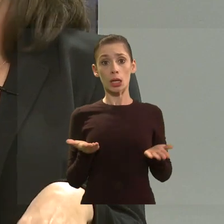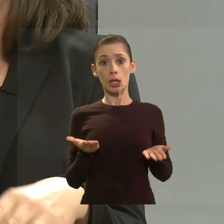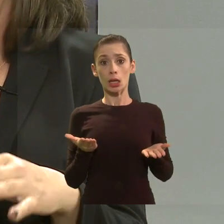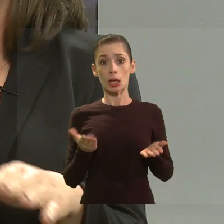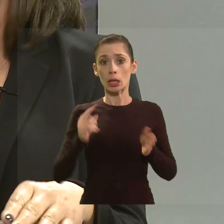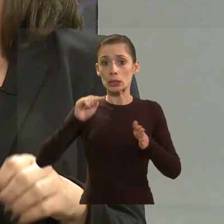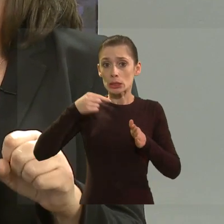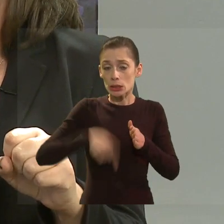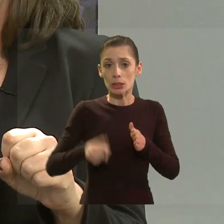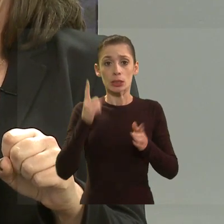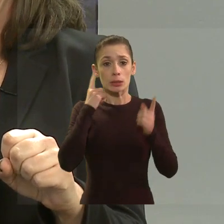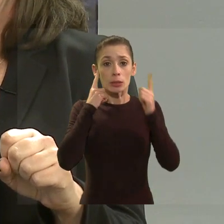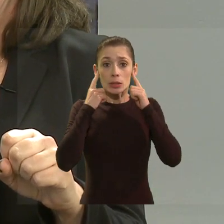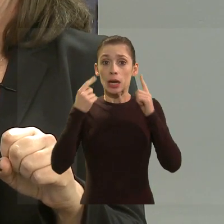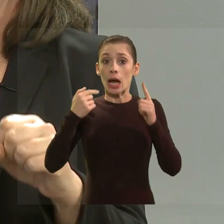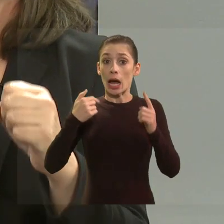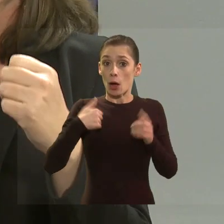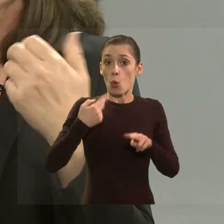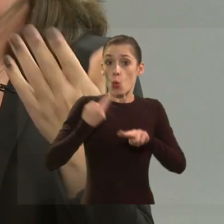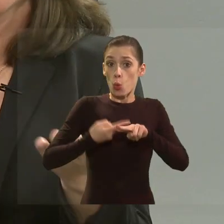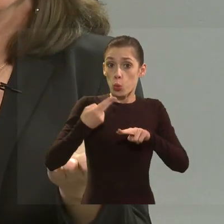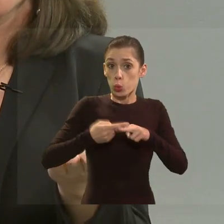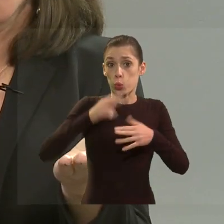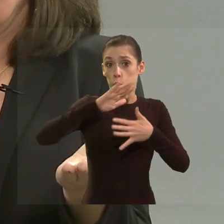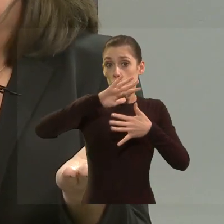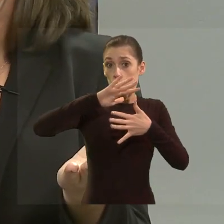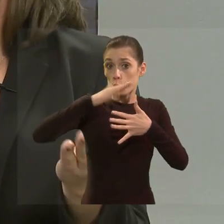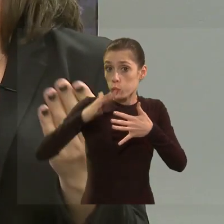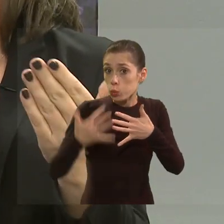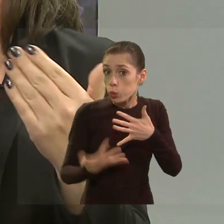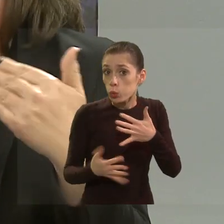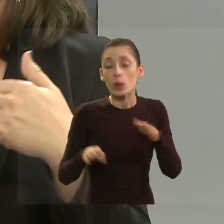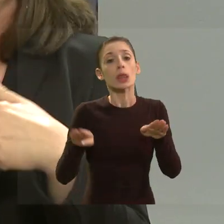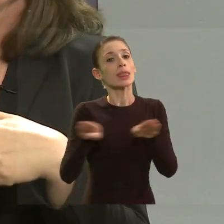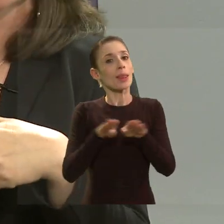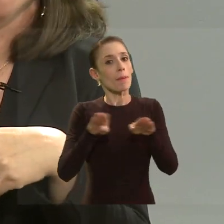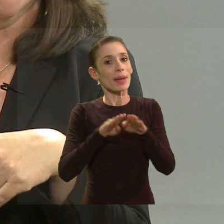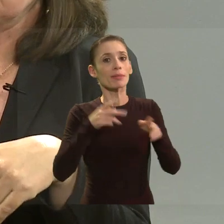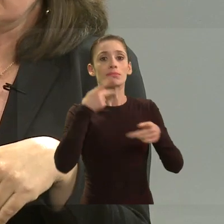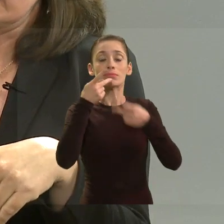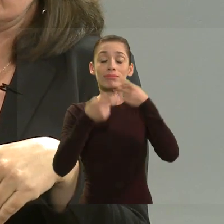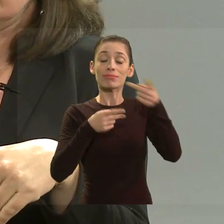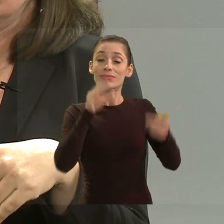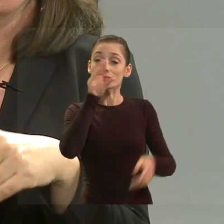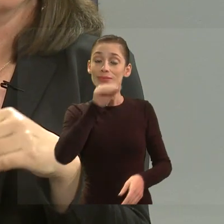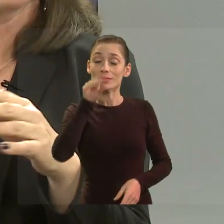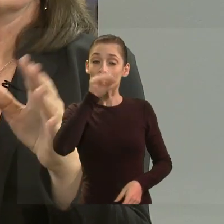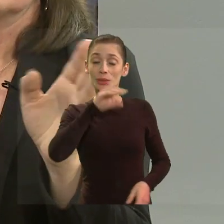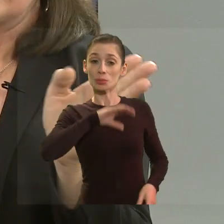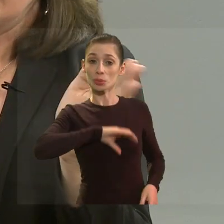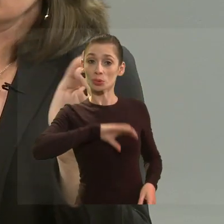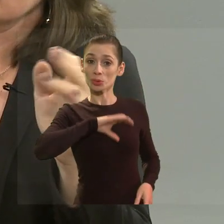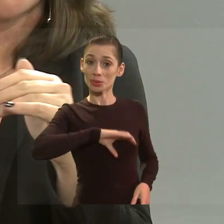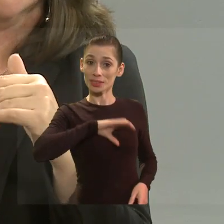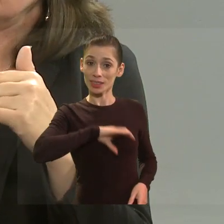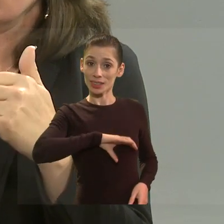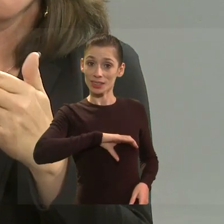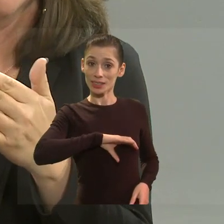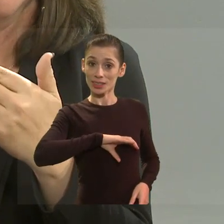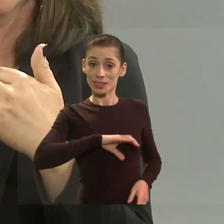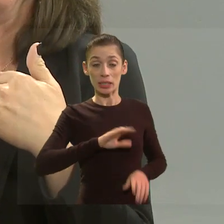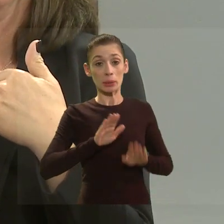Surdez severa é bilateral. Eu sou usuária de língua de sinais e também falando em língua portuguesa, né, mas essa